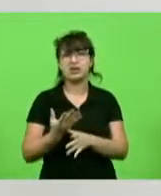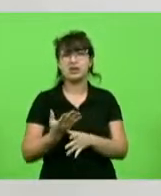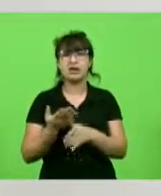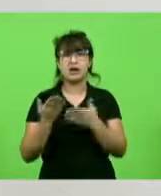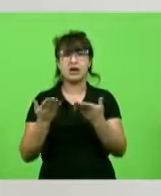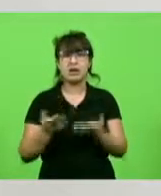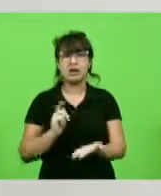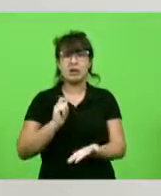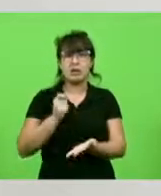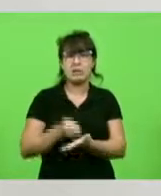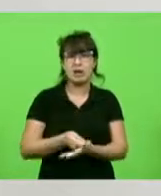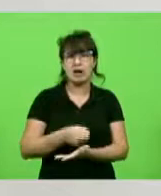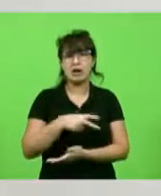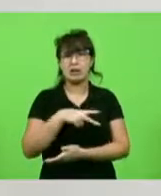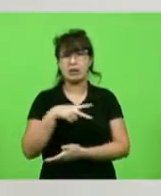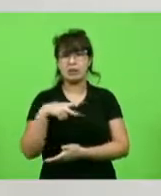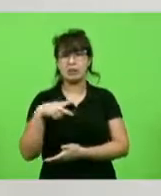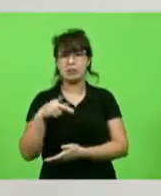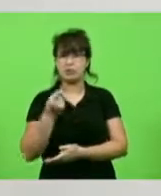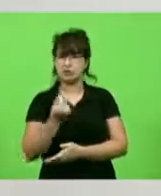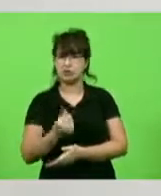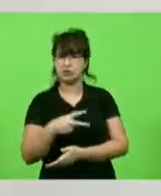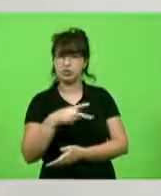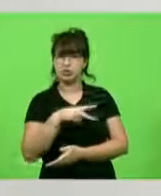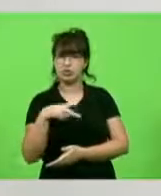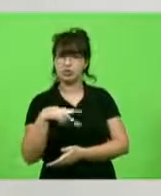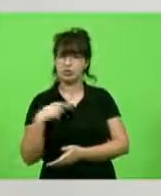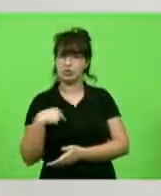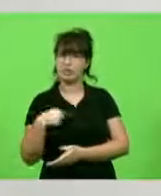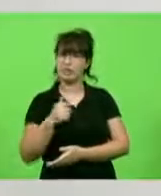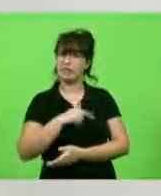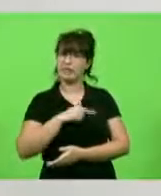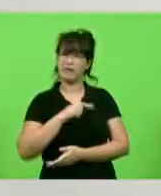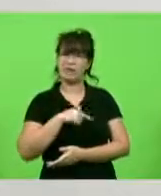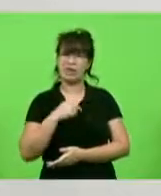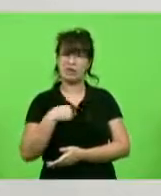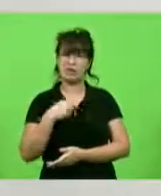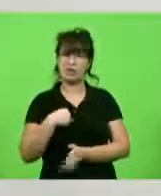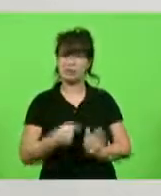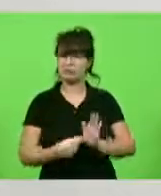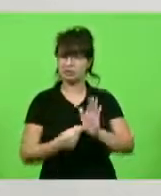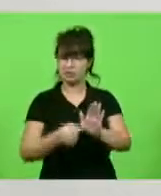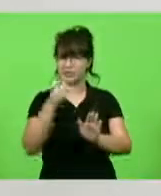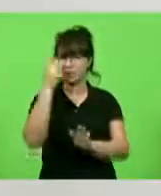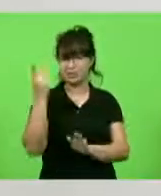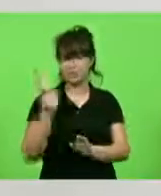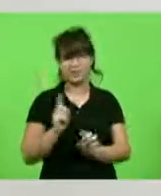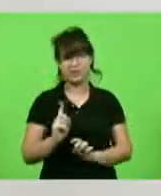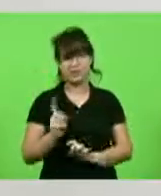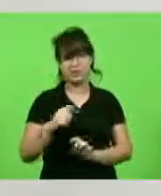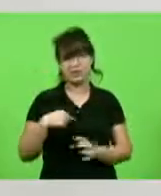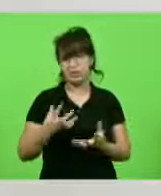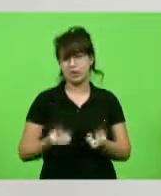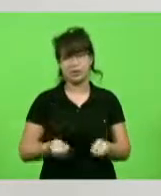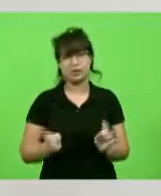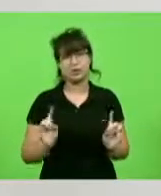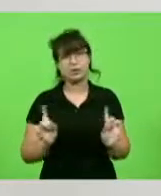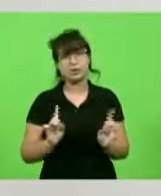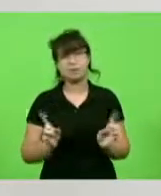pagos com dinheiro público. Isso é muito feio dizer que eu estou indicando pessoas para esse tipo de coisa. não faço, não adoto essa prática.